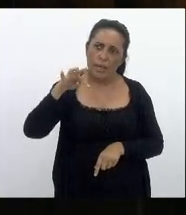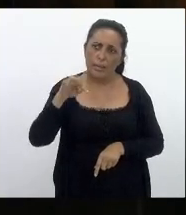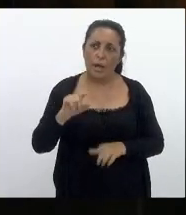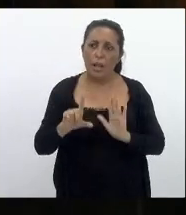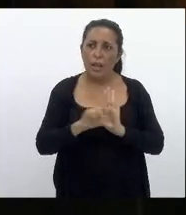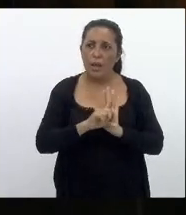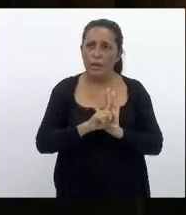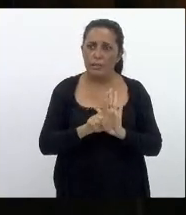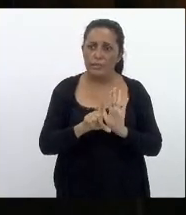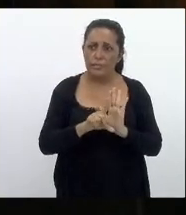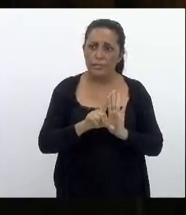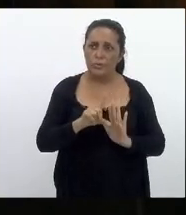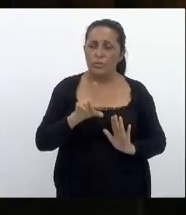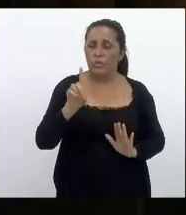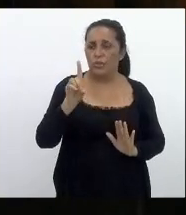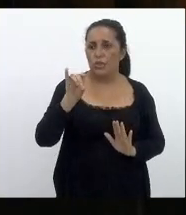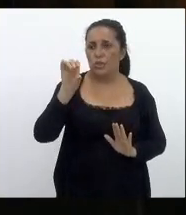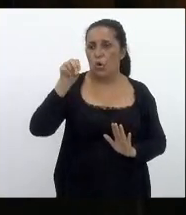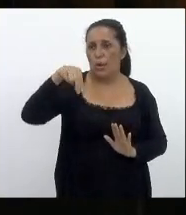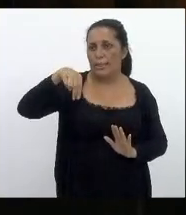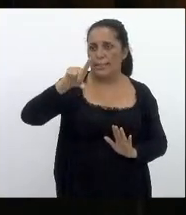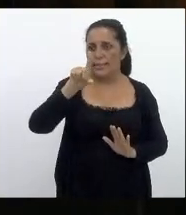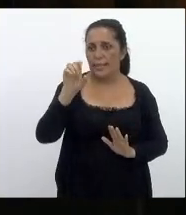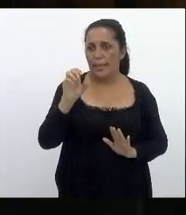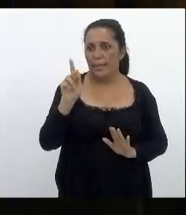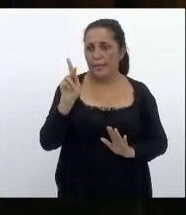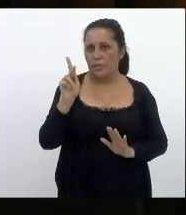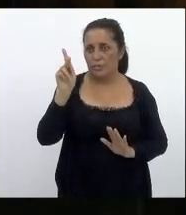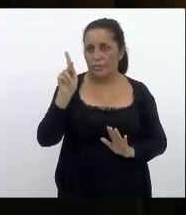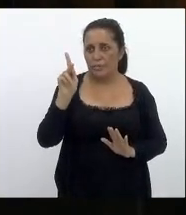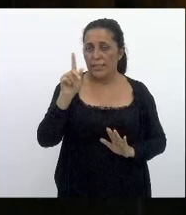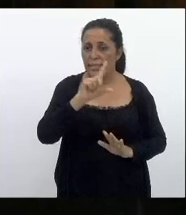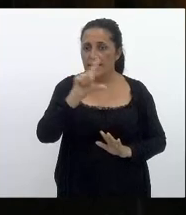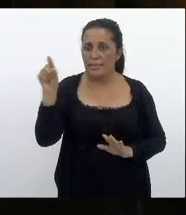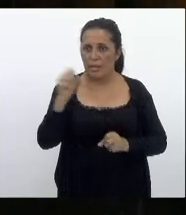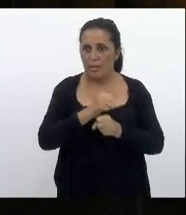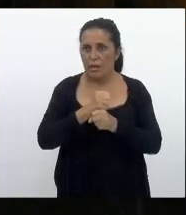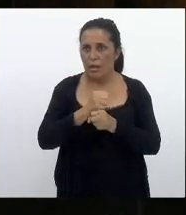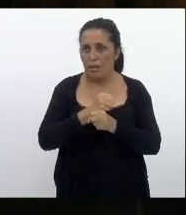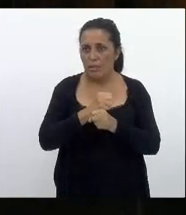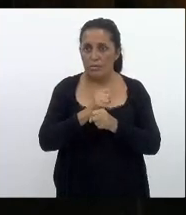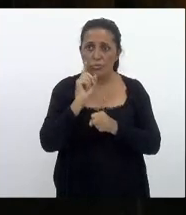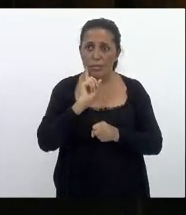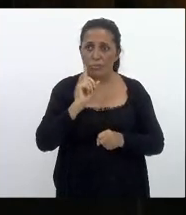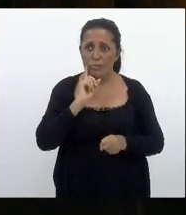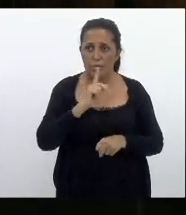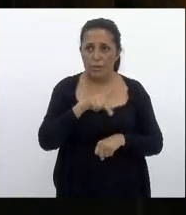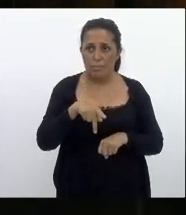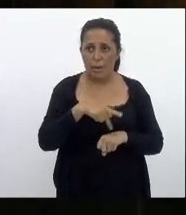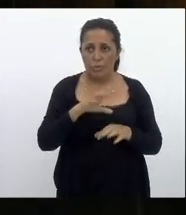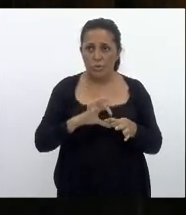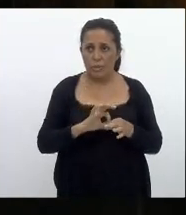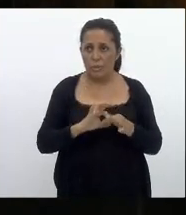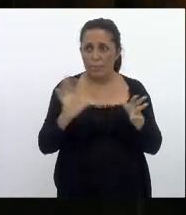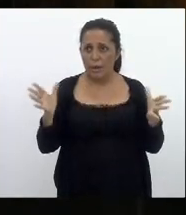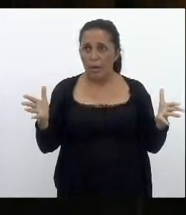Jones Act que tem 100 anos de vigência e os Estados Unidos é um país liberal